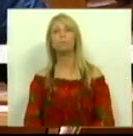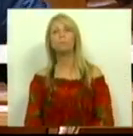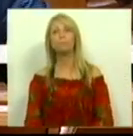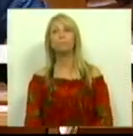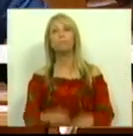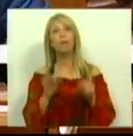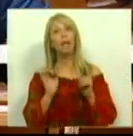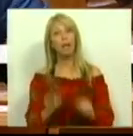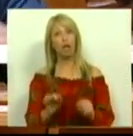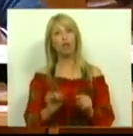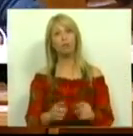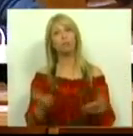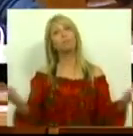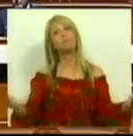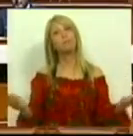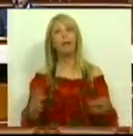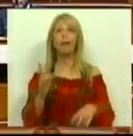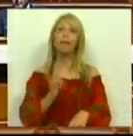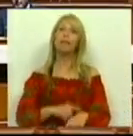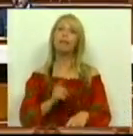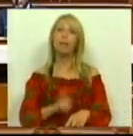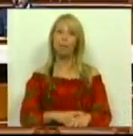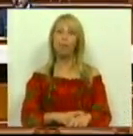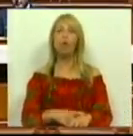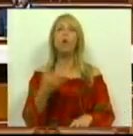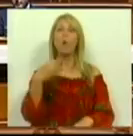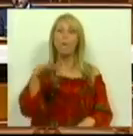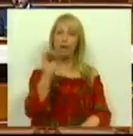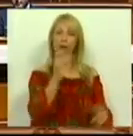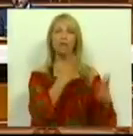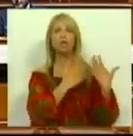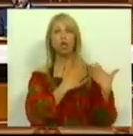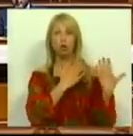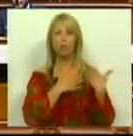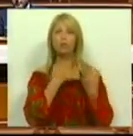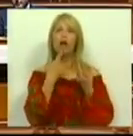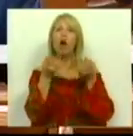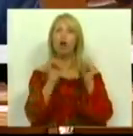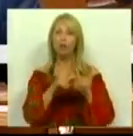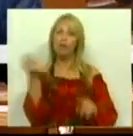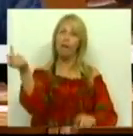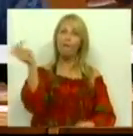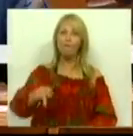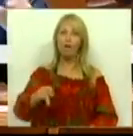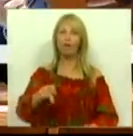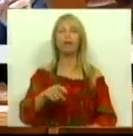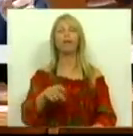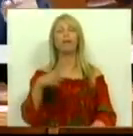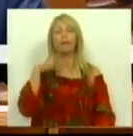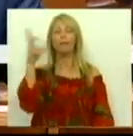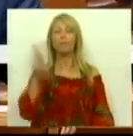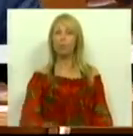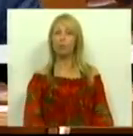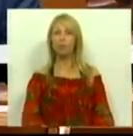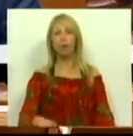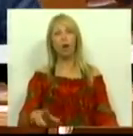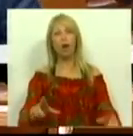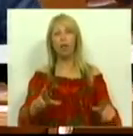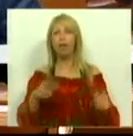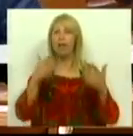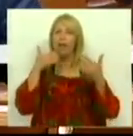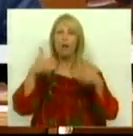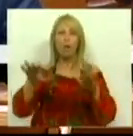Este é, pois, o tempo de um PS responsável a regressar a Portugal. Abandonando a